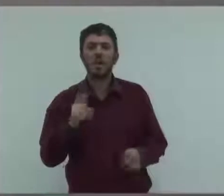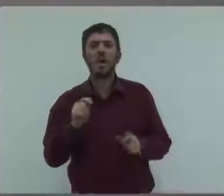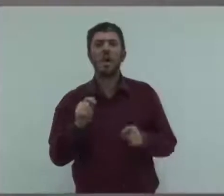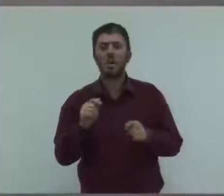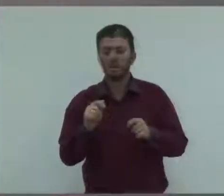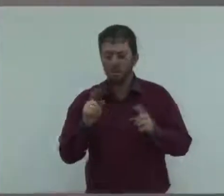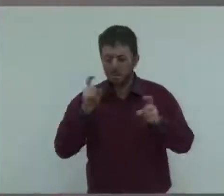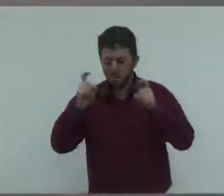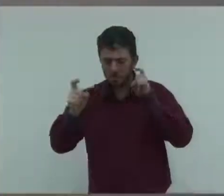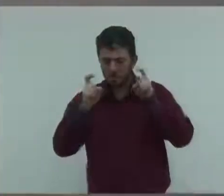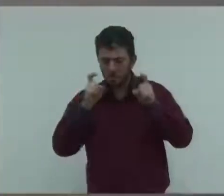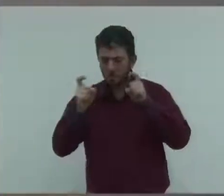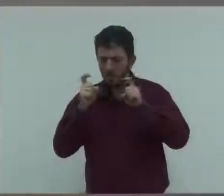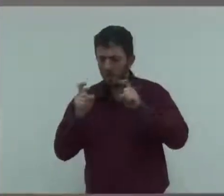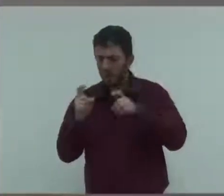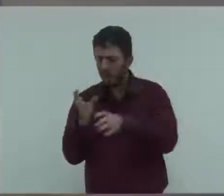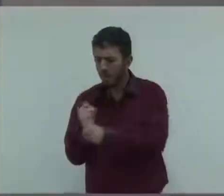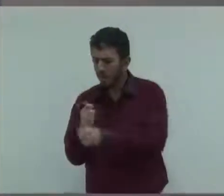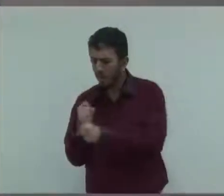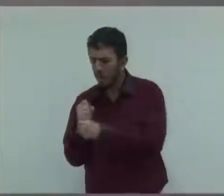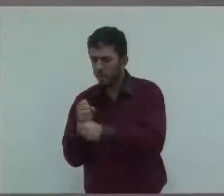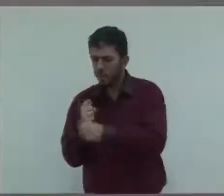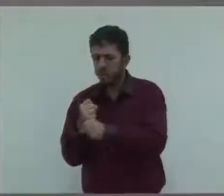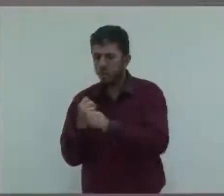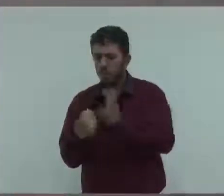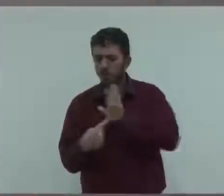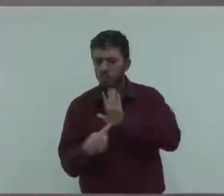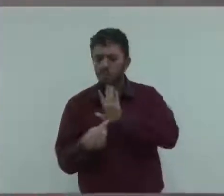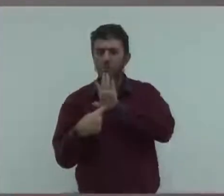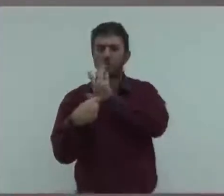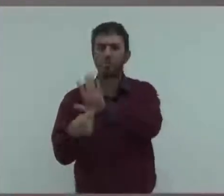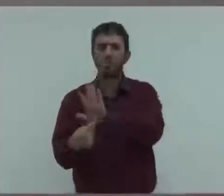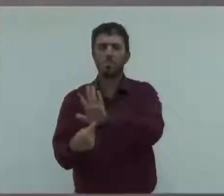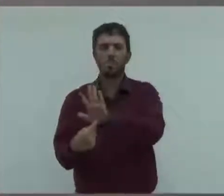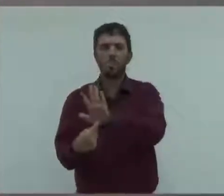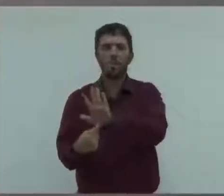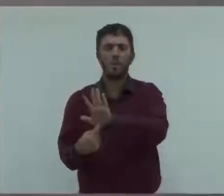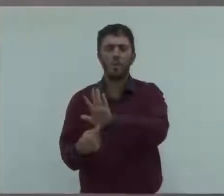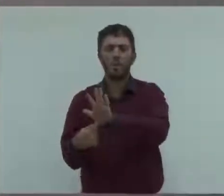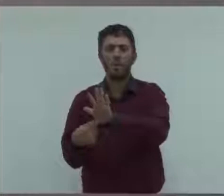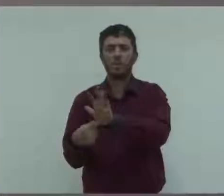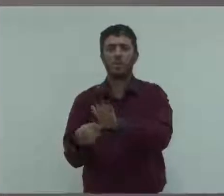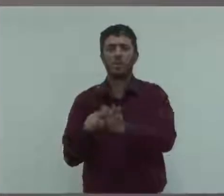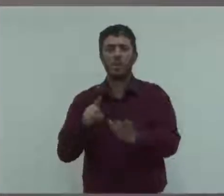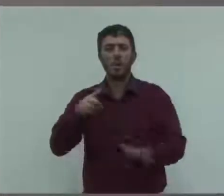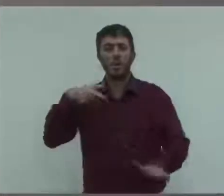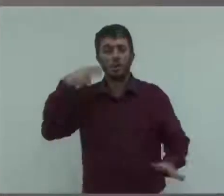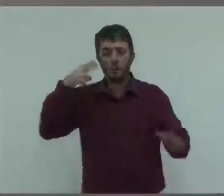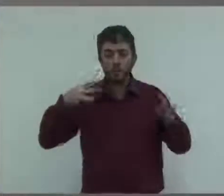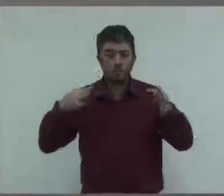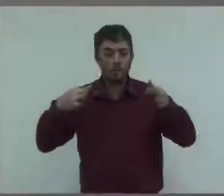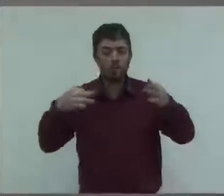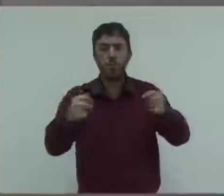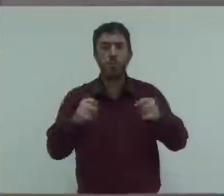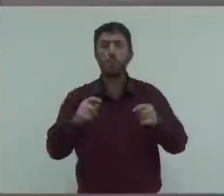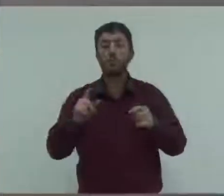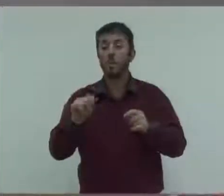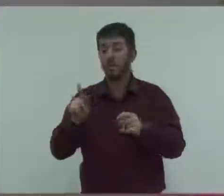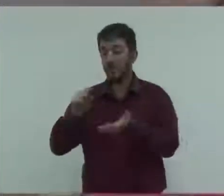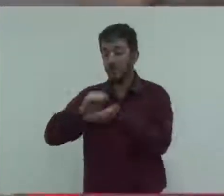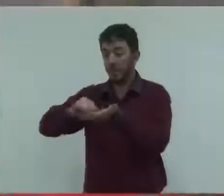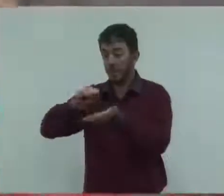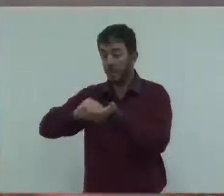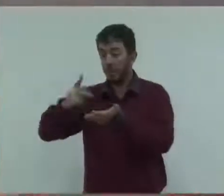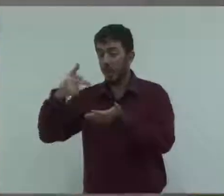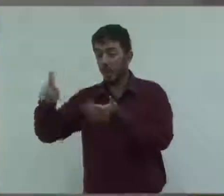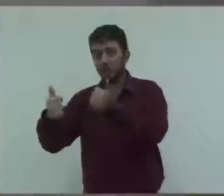o secretário, não foram todos os vereadores que puderam estar presentes, mas preciso cumprimentar a apresentação do secretário, junto com os seus diretores,